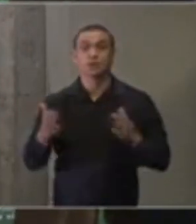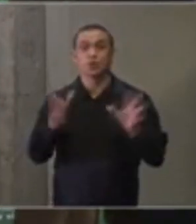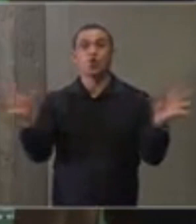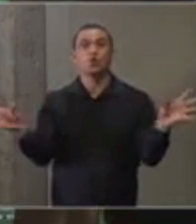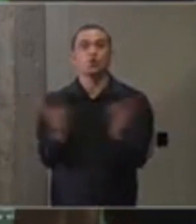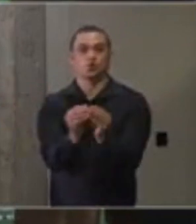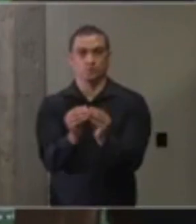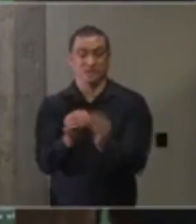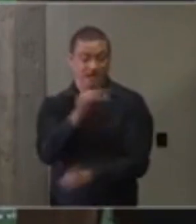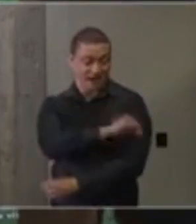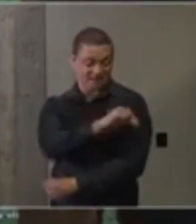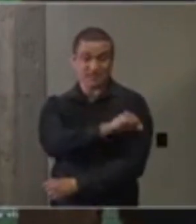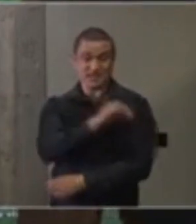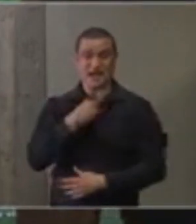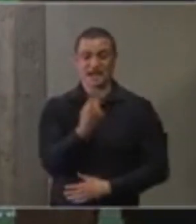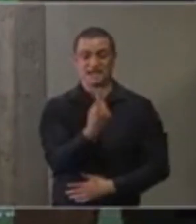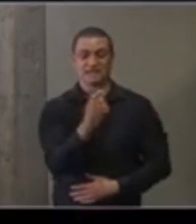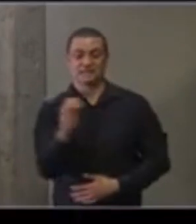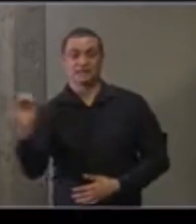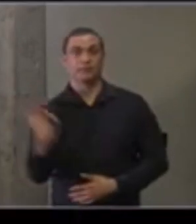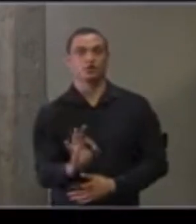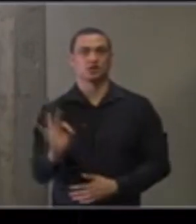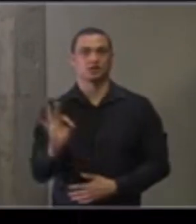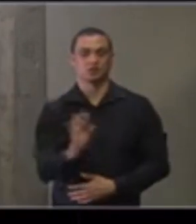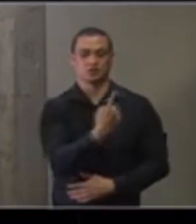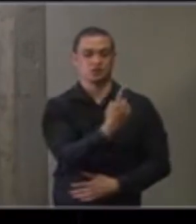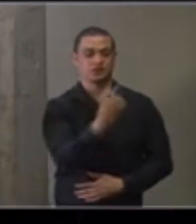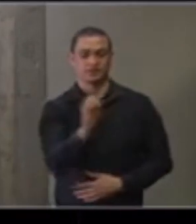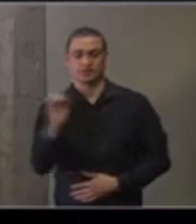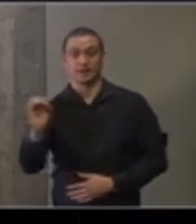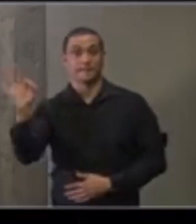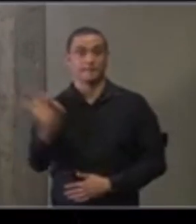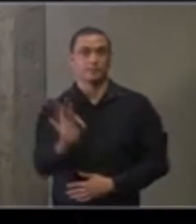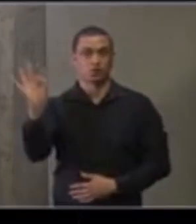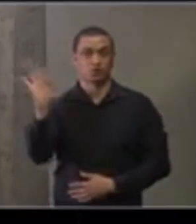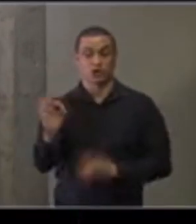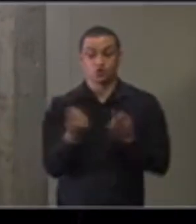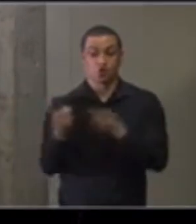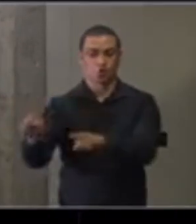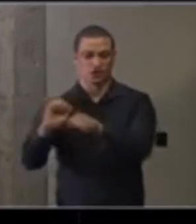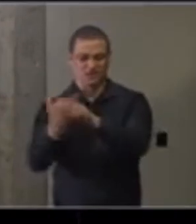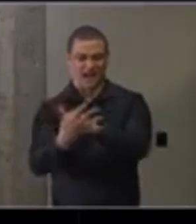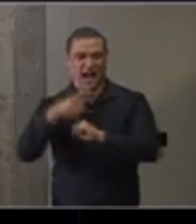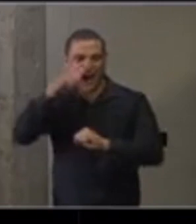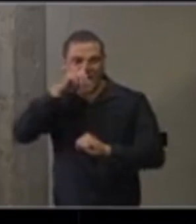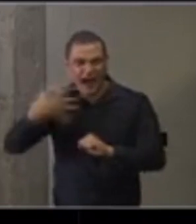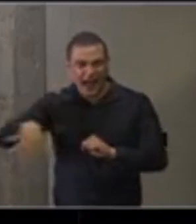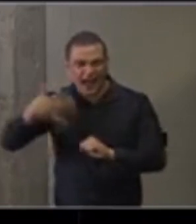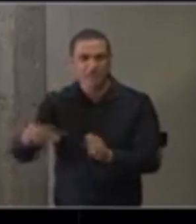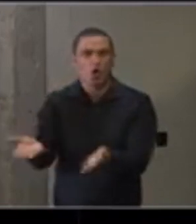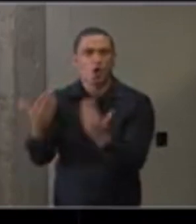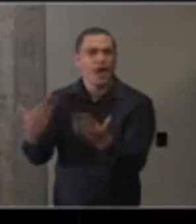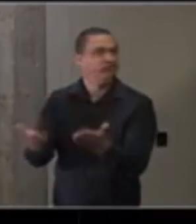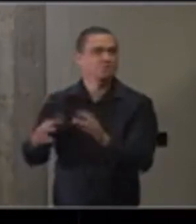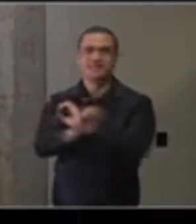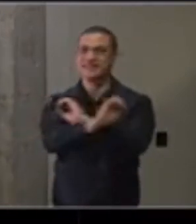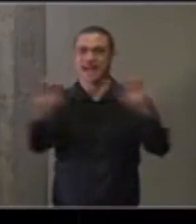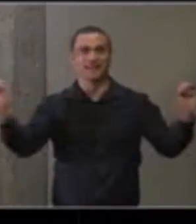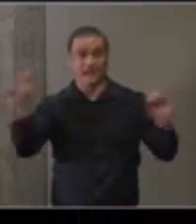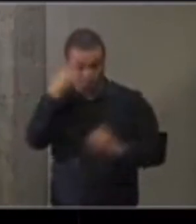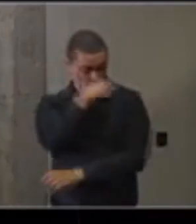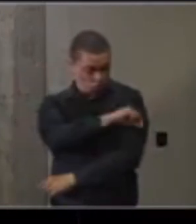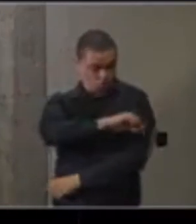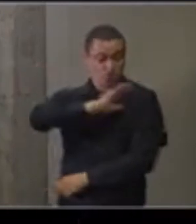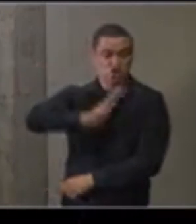vacina mostrou 100% de eficácia contra casos graves e moderados, ou seja, não houve casos